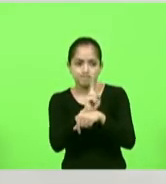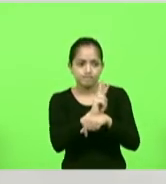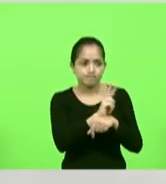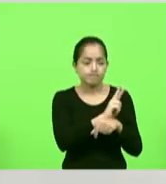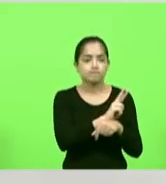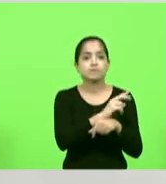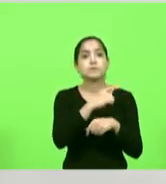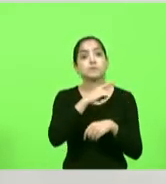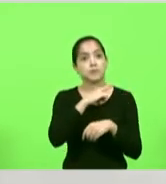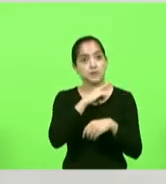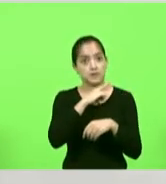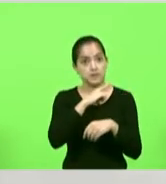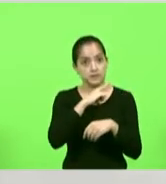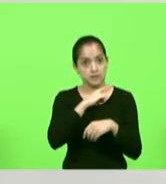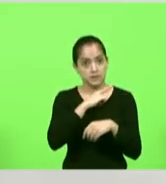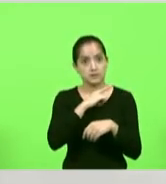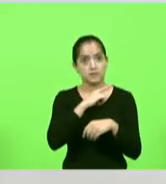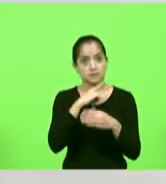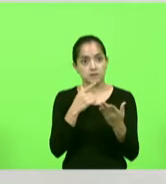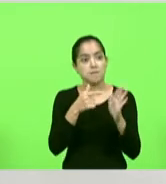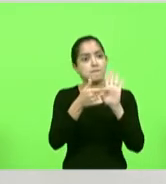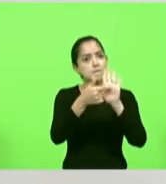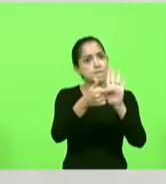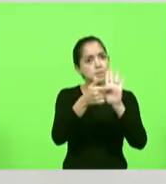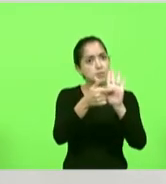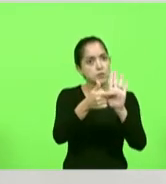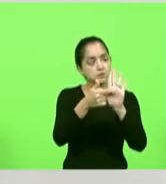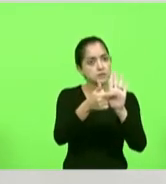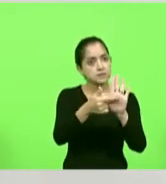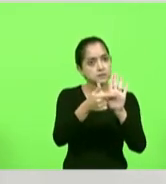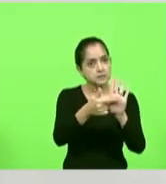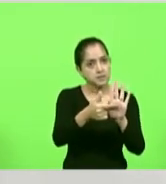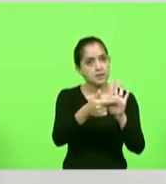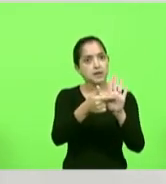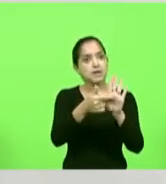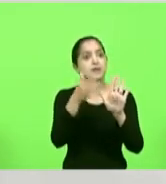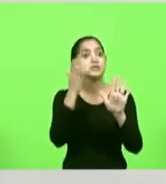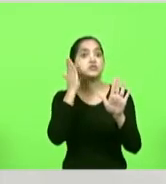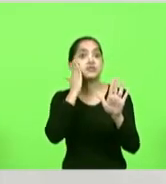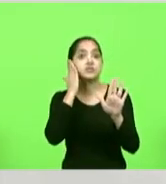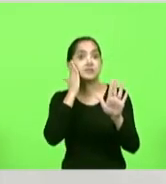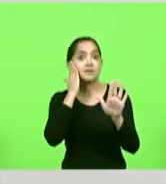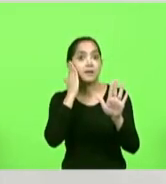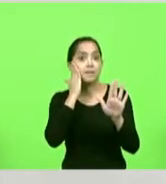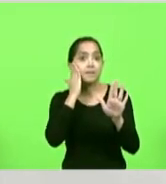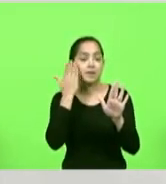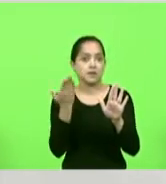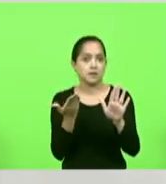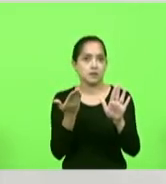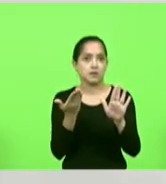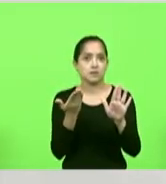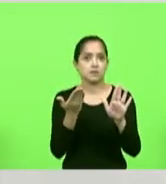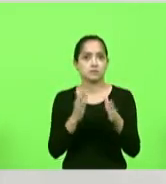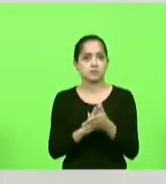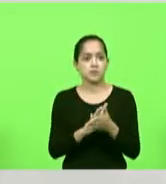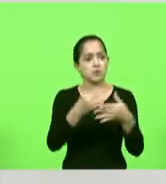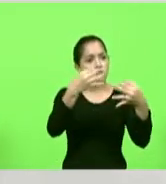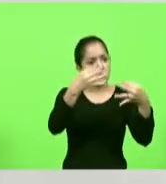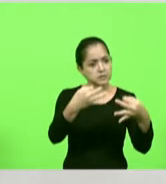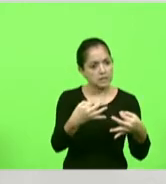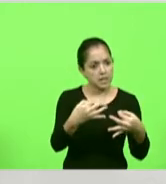responsabilidade de pelo menos mostrarmos que nós estamos querendo saber o rito o certo